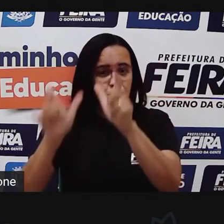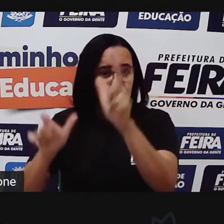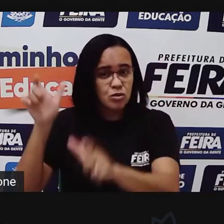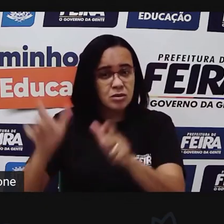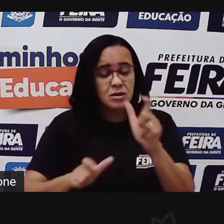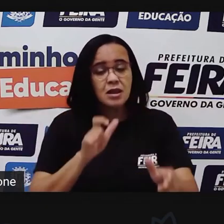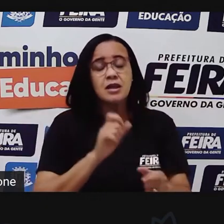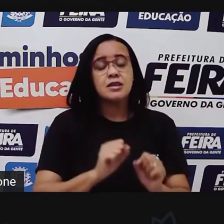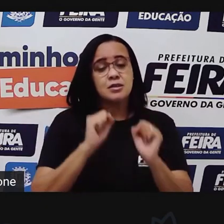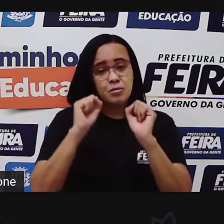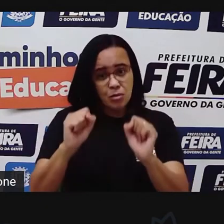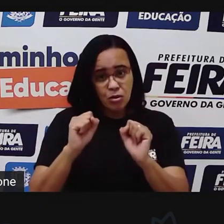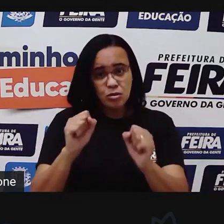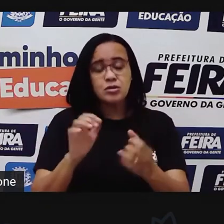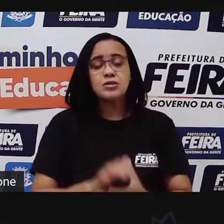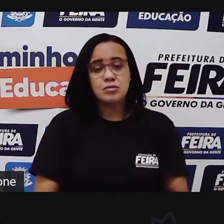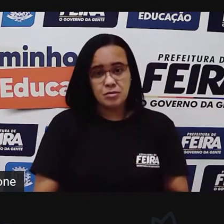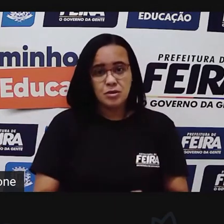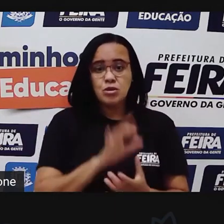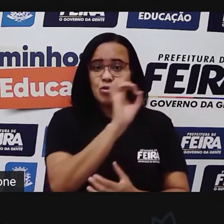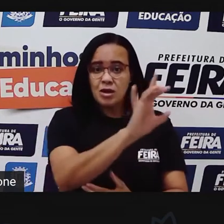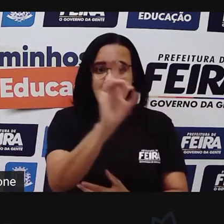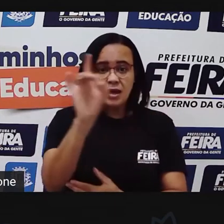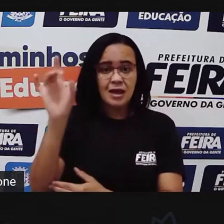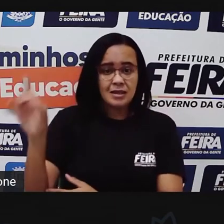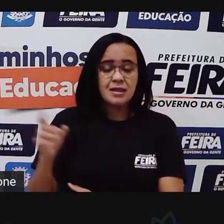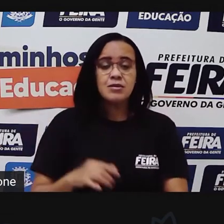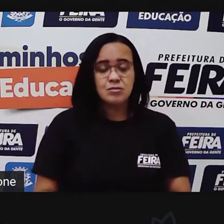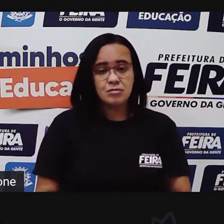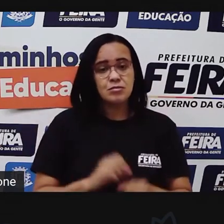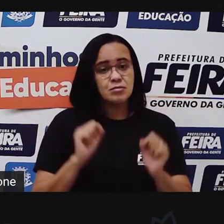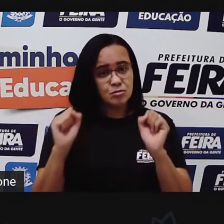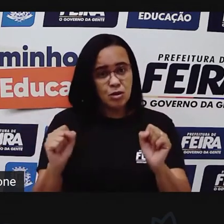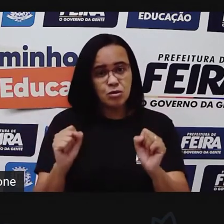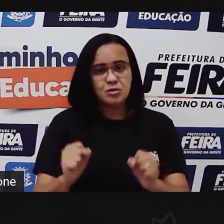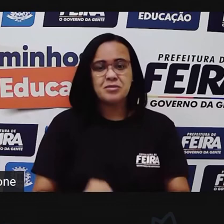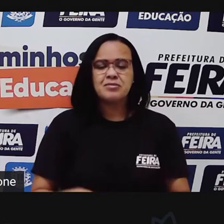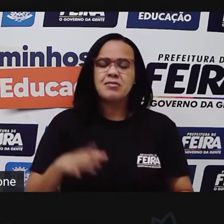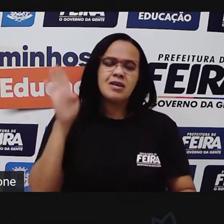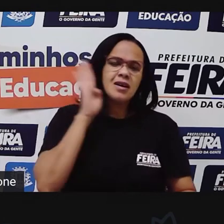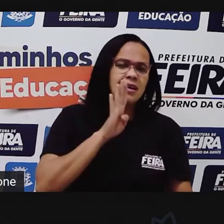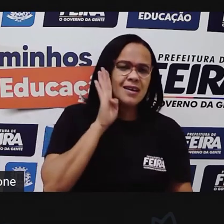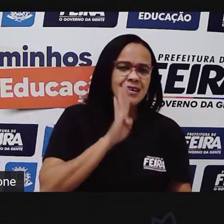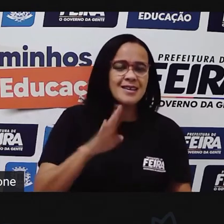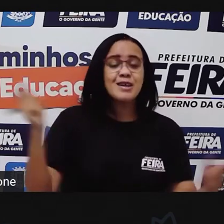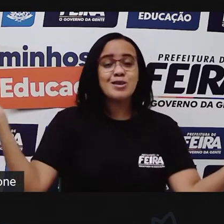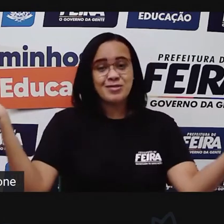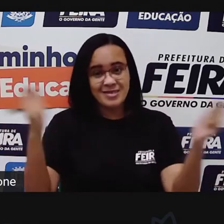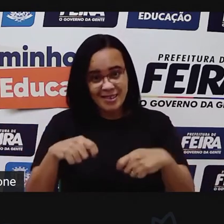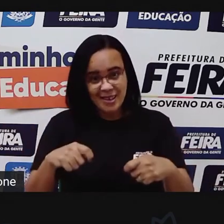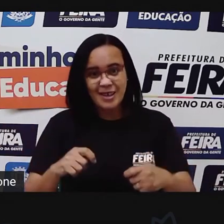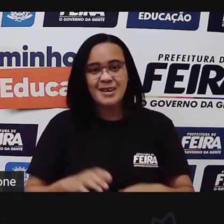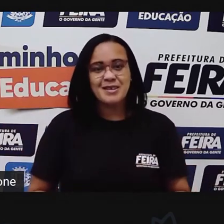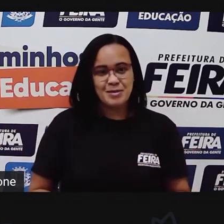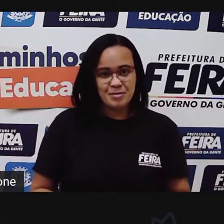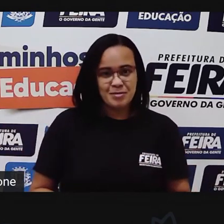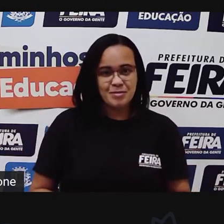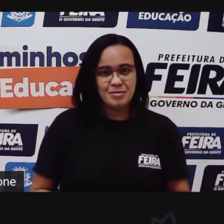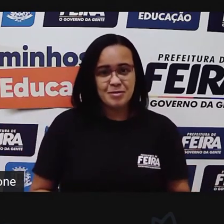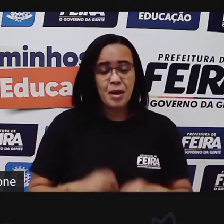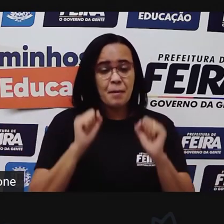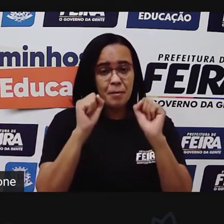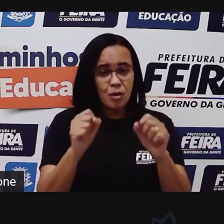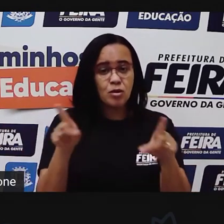amostra, né? Com cada um deles. Acredito que vai ficar muito legal aí você falando. Você pode